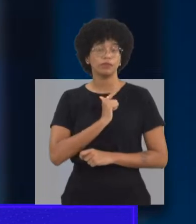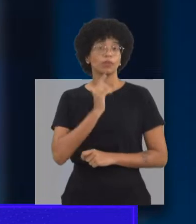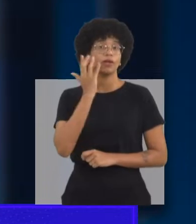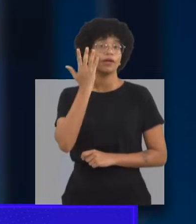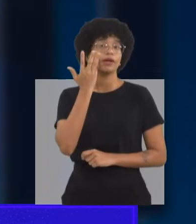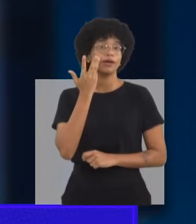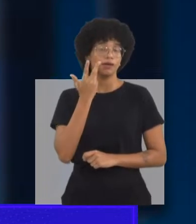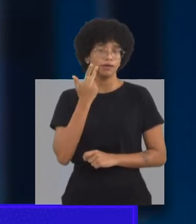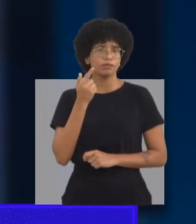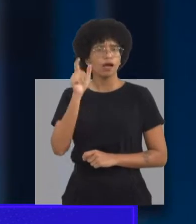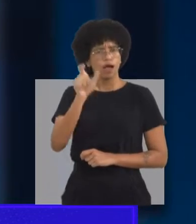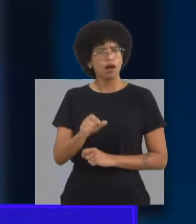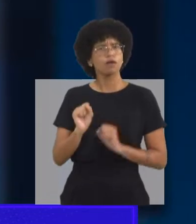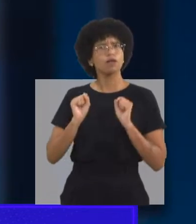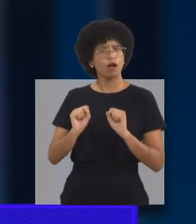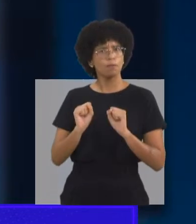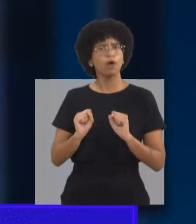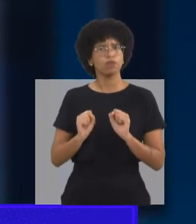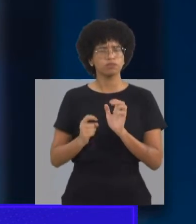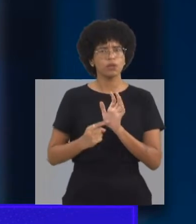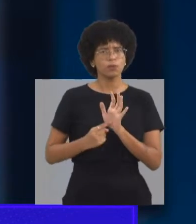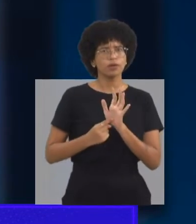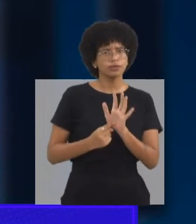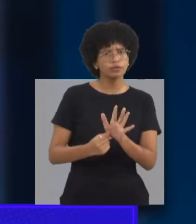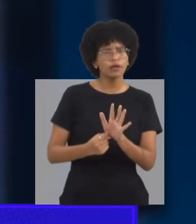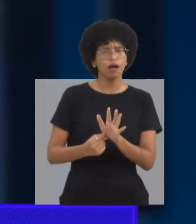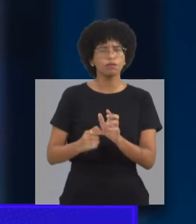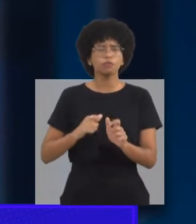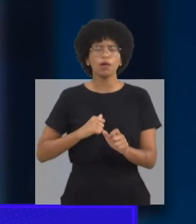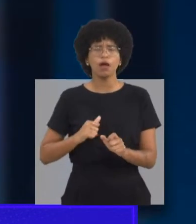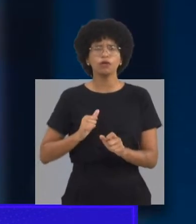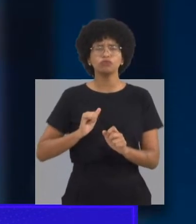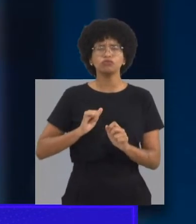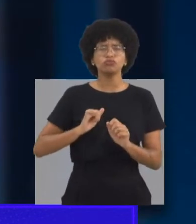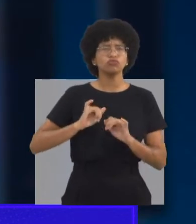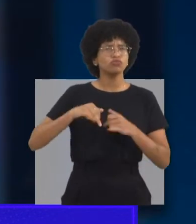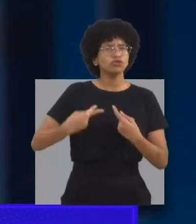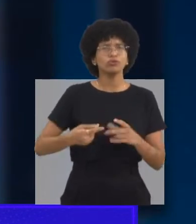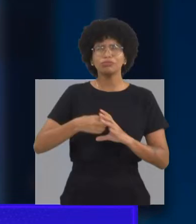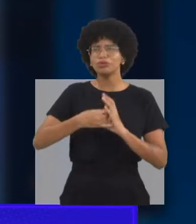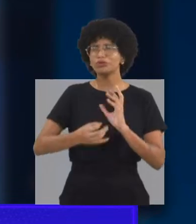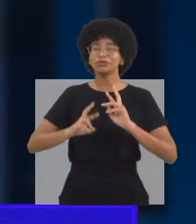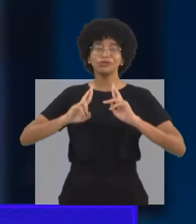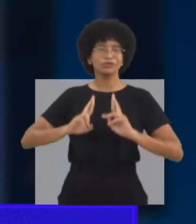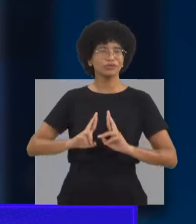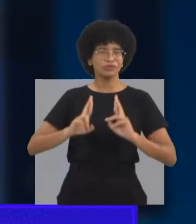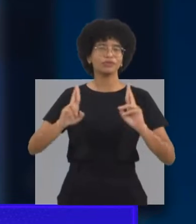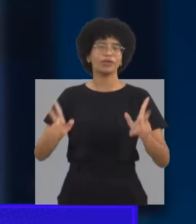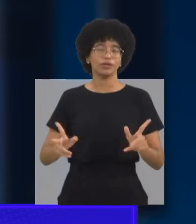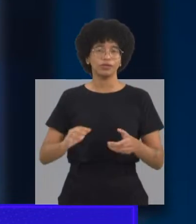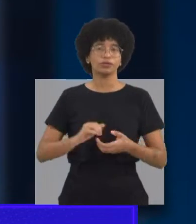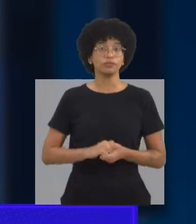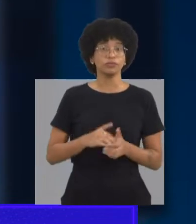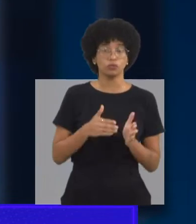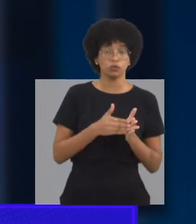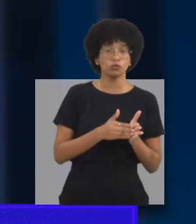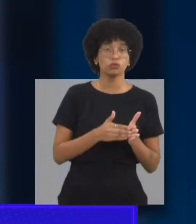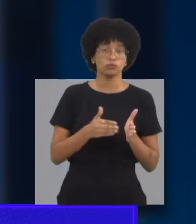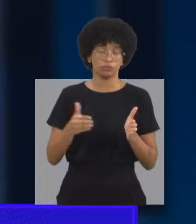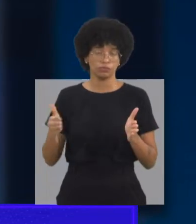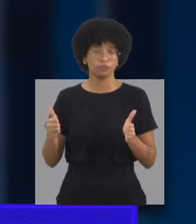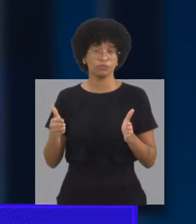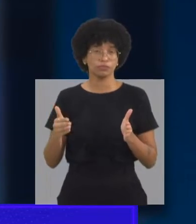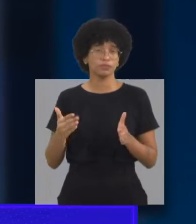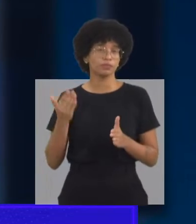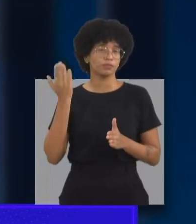O espectro quer dizer que eu tenho um leque enorme de possibilidades de manifestação. O que a gente tem